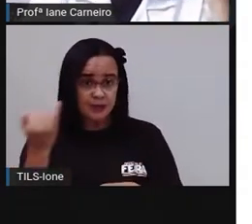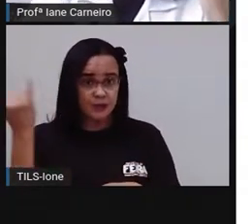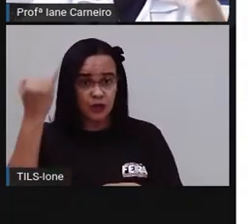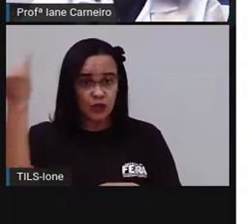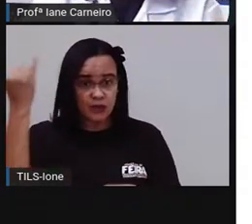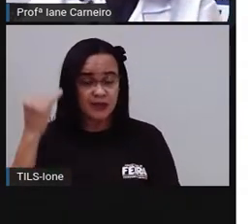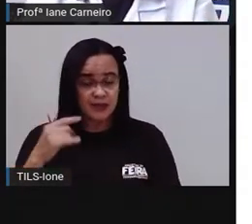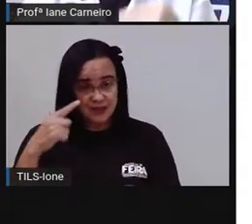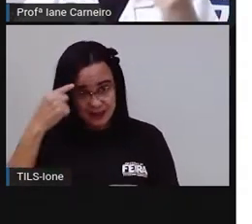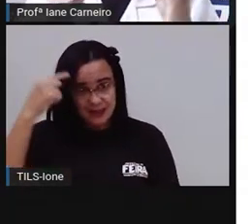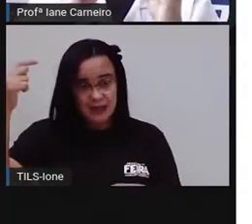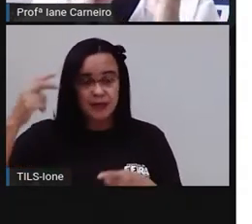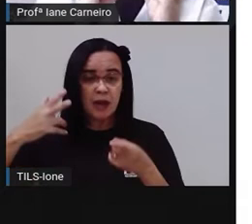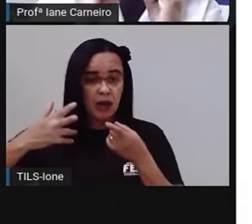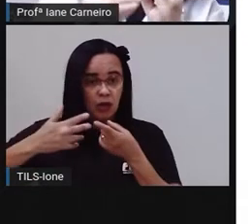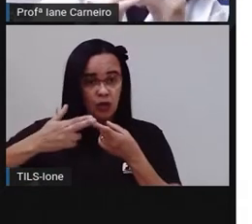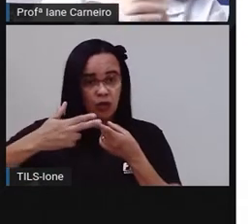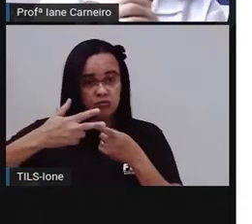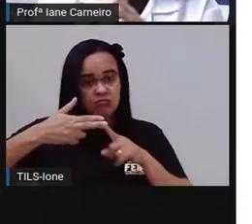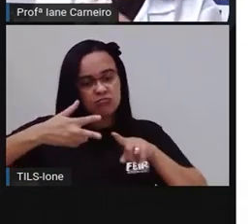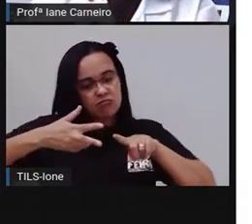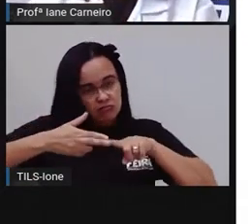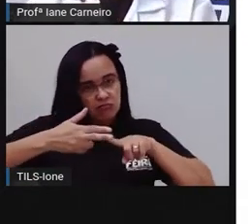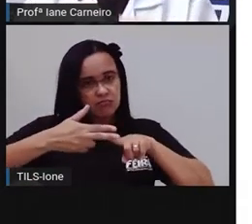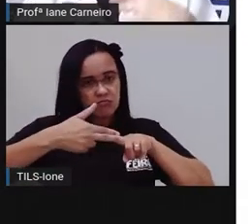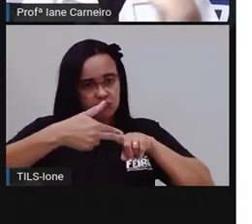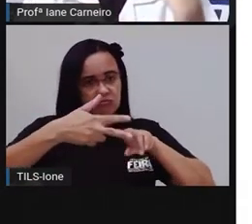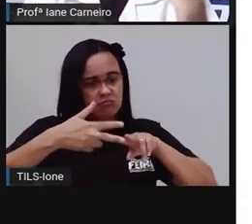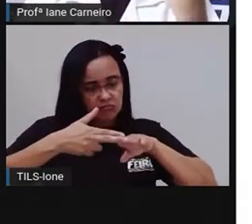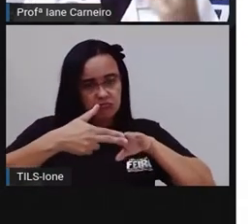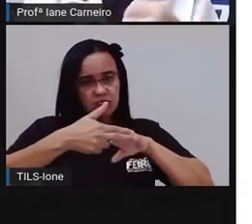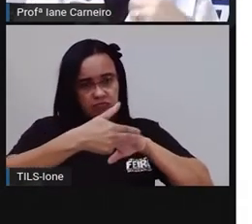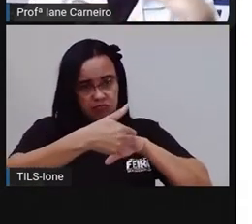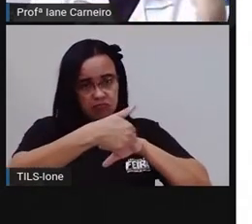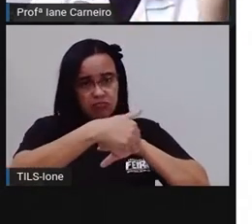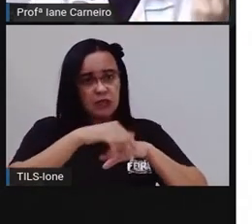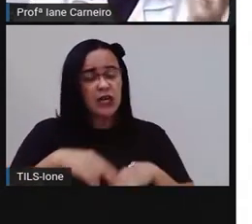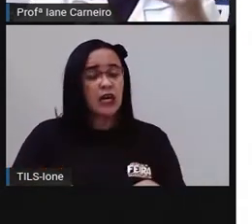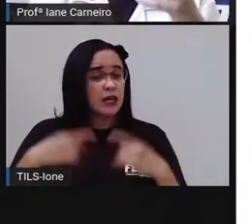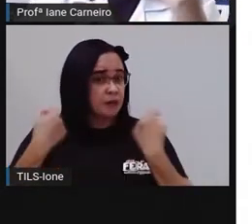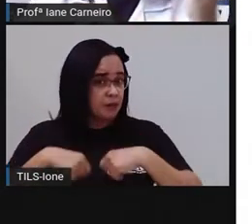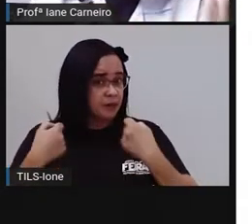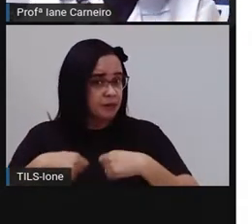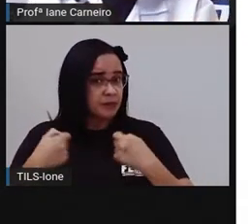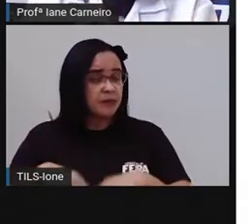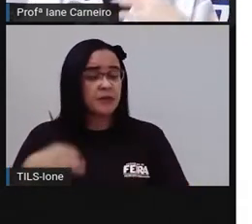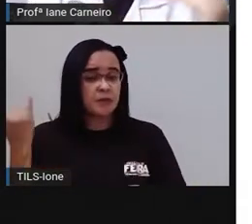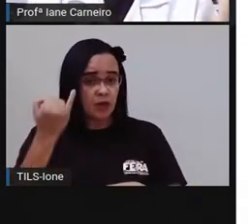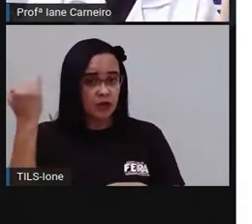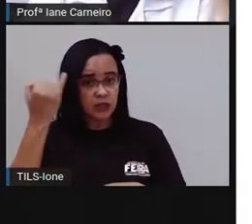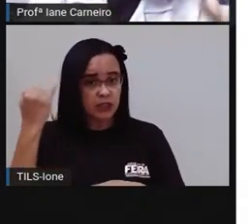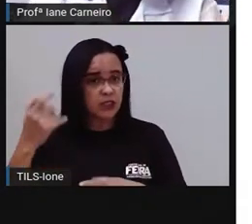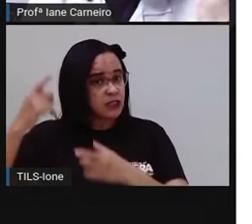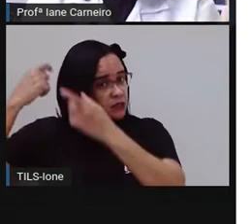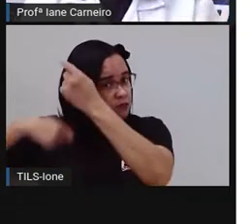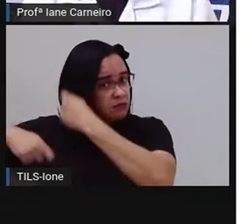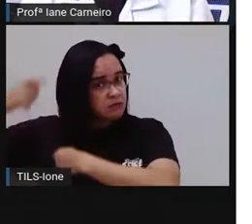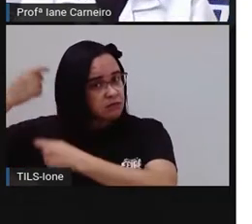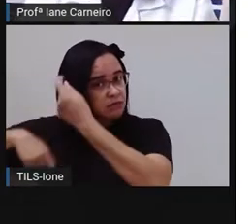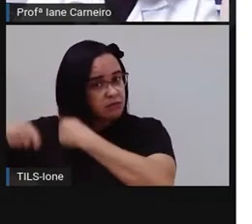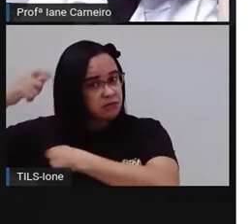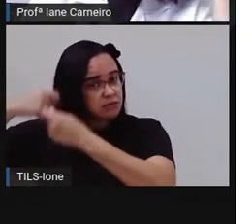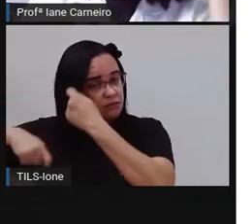cortar as unhas, para evitar a sujeira embaixo delas. A Pró já falou da necessidade de pentear os cabelos, lavar os